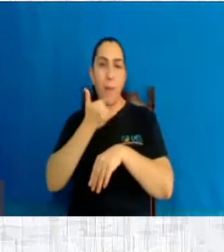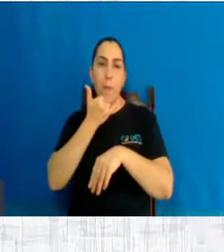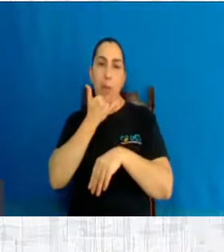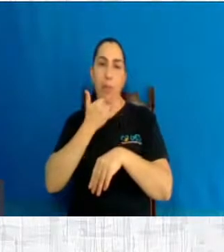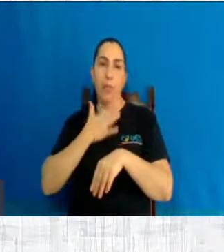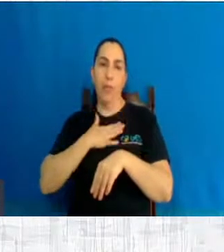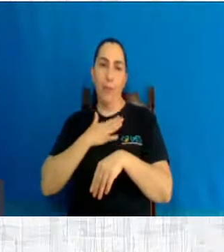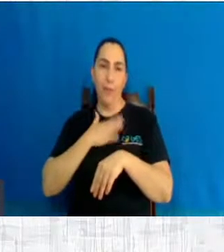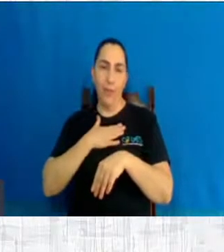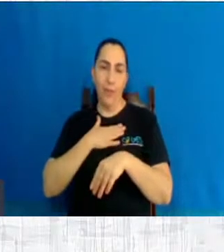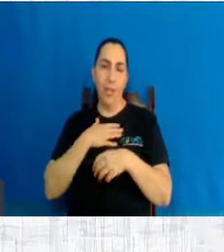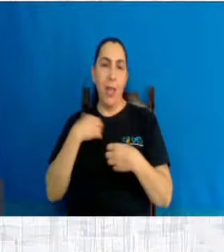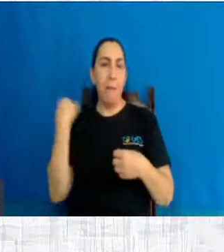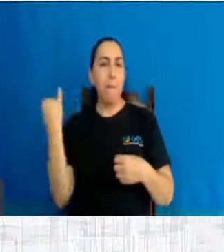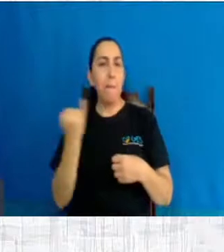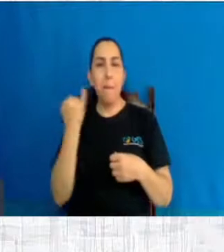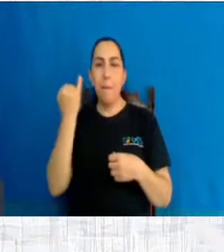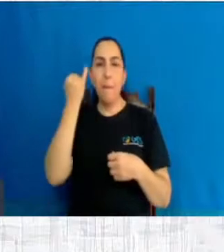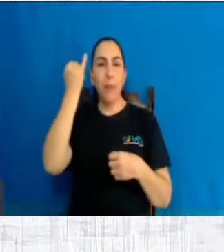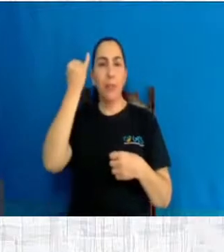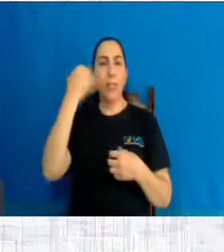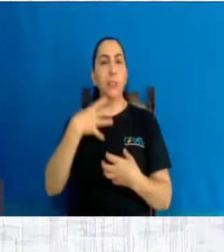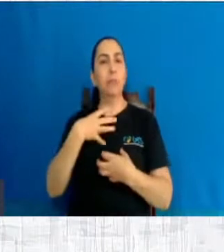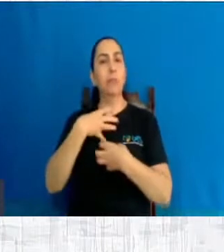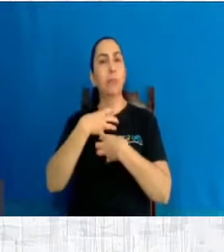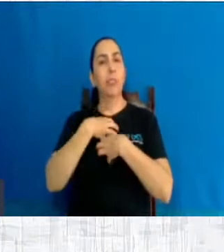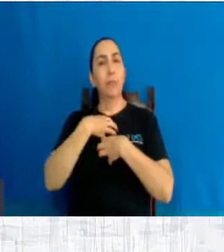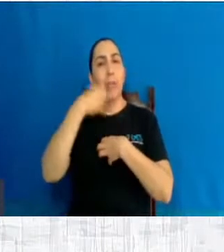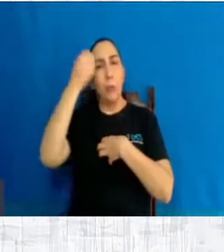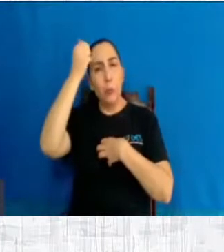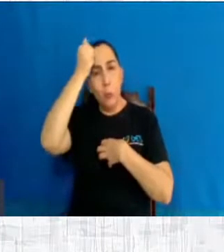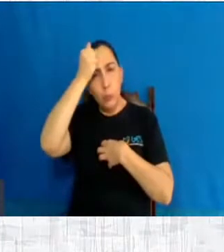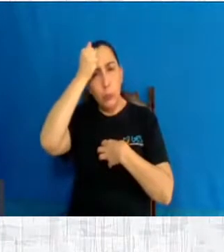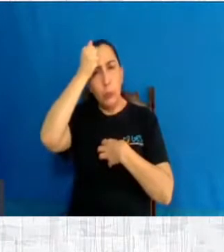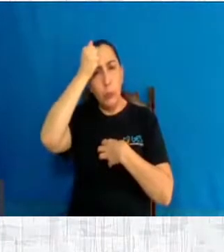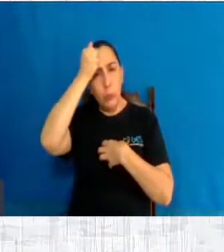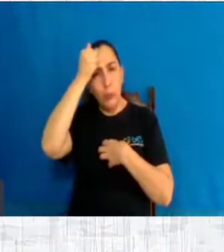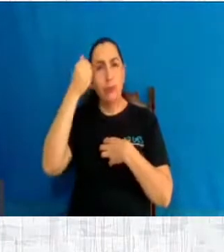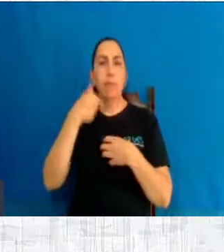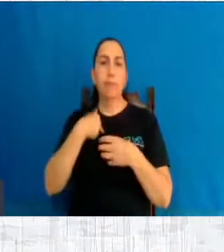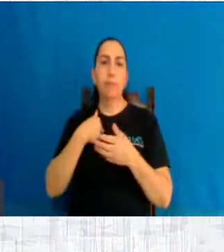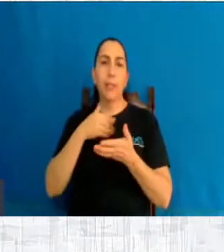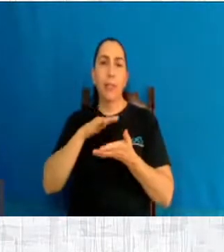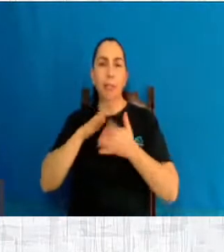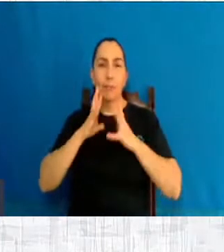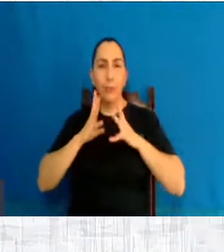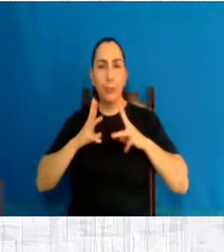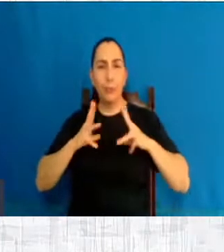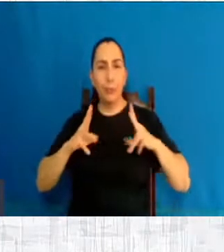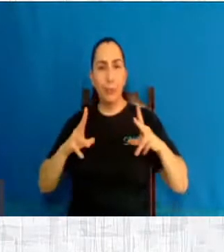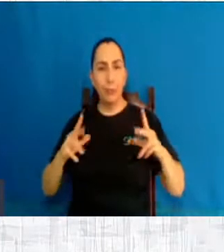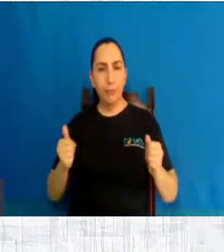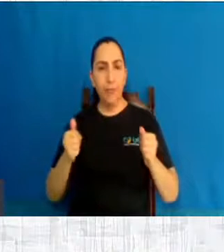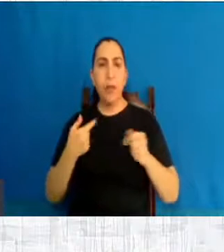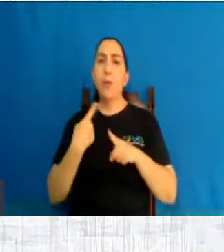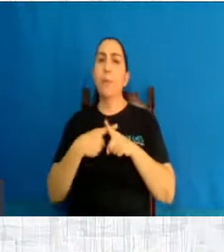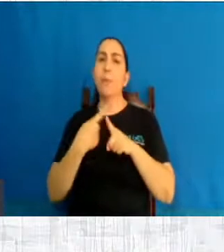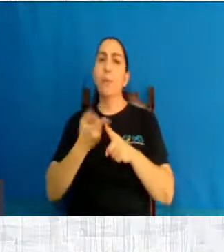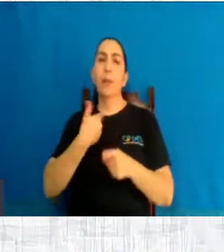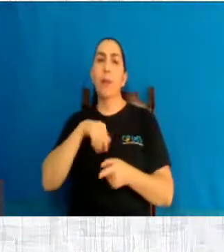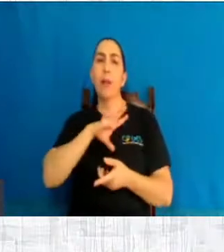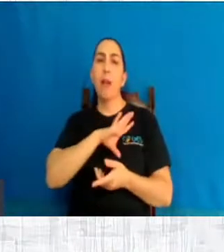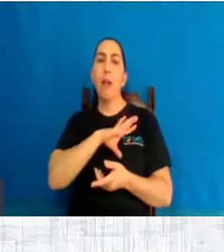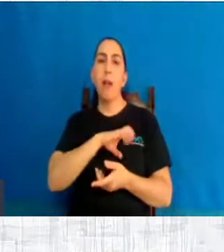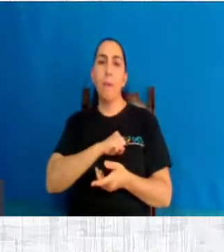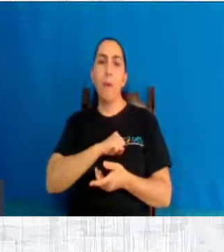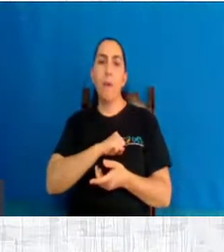retirar esse sentimento de culpa, trabalhar no bem, porque a caridade cobre uma multidão de pecados. Porque muito amor, seus pecados foram